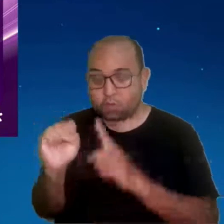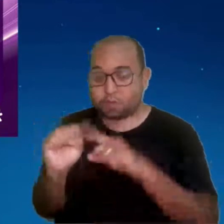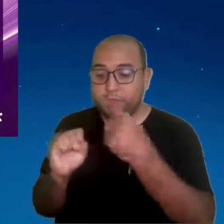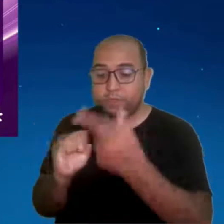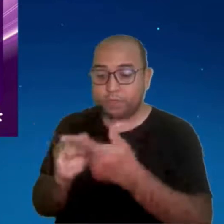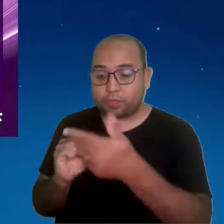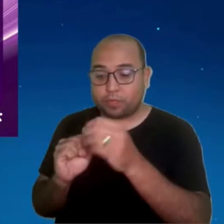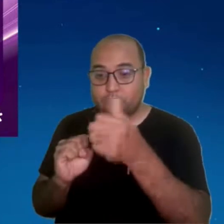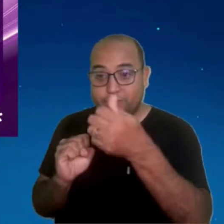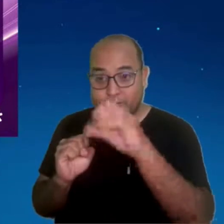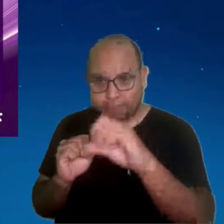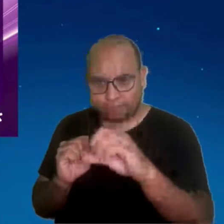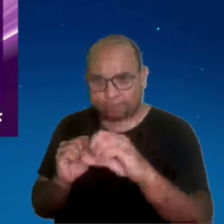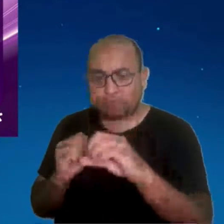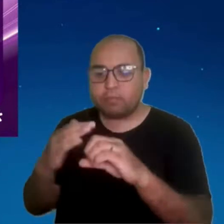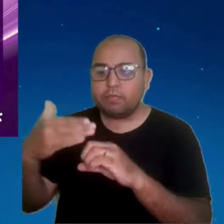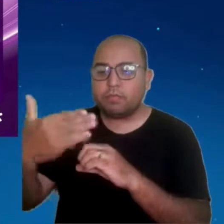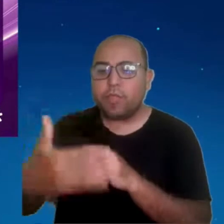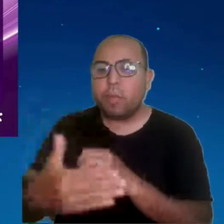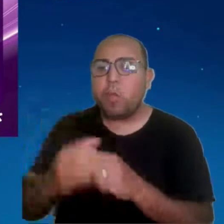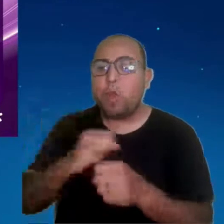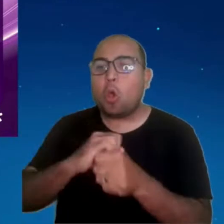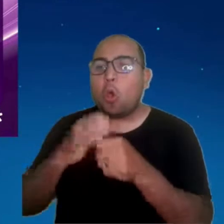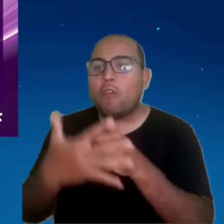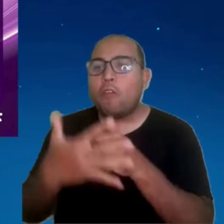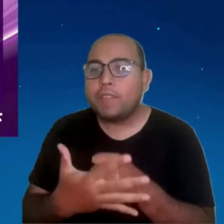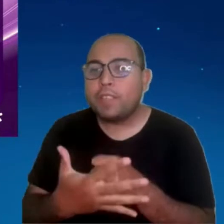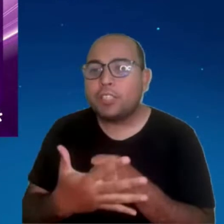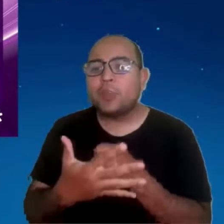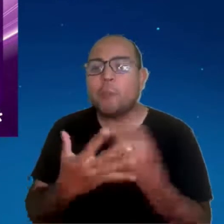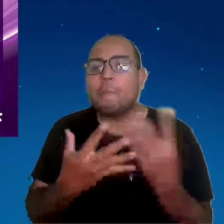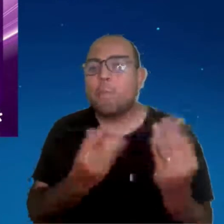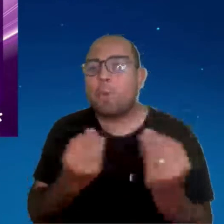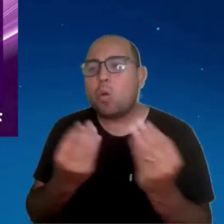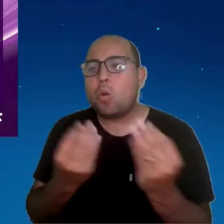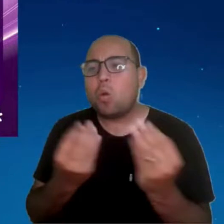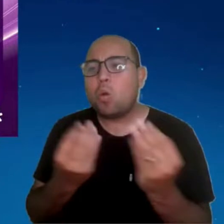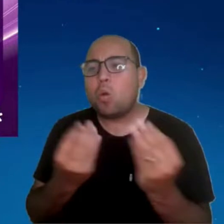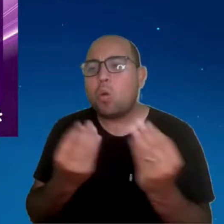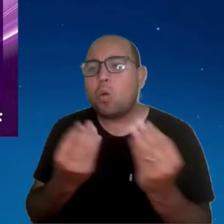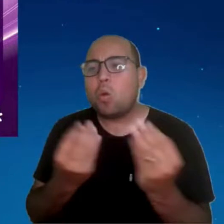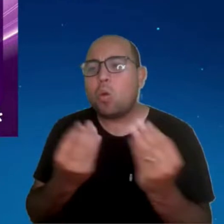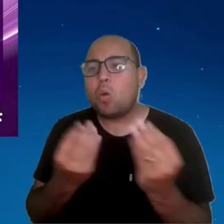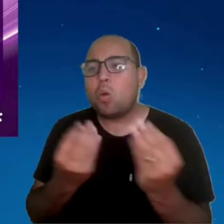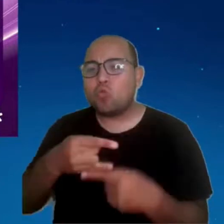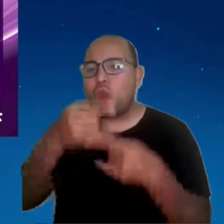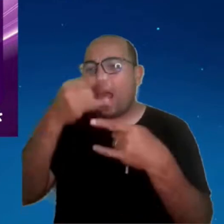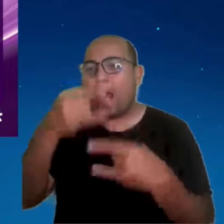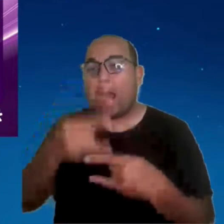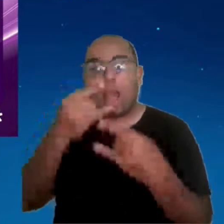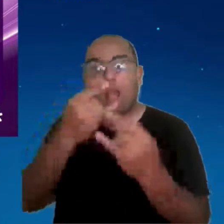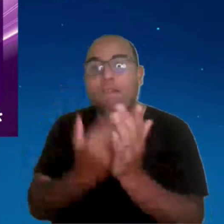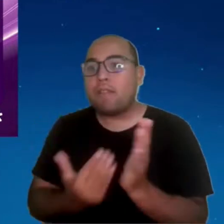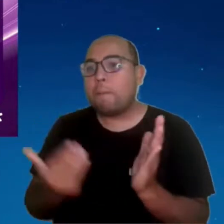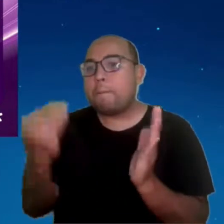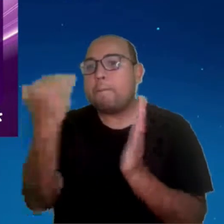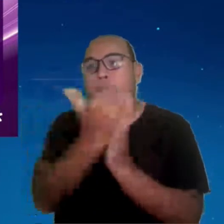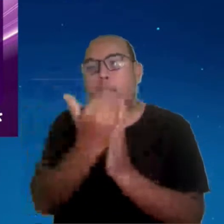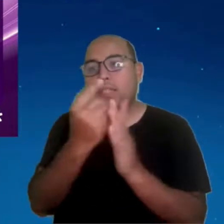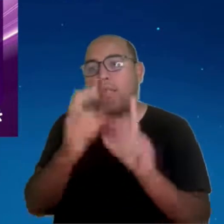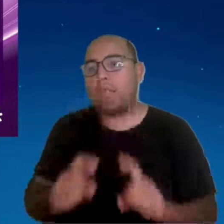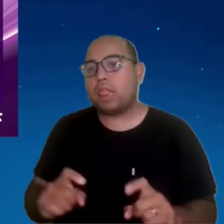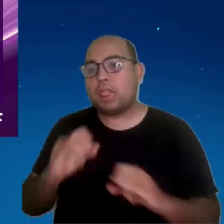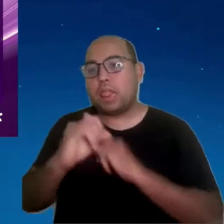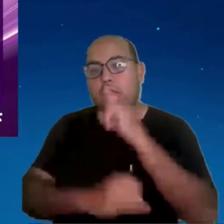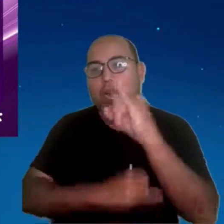Por exemplo, esse evento aqui, acho que ia na sua oitava, na sétima edição, vamos dizer assim, não se imaginaria que teria um modelo híbrido, presencial